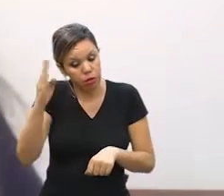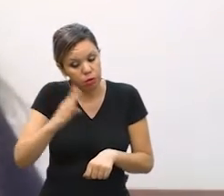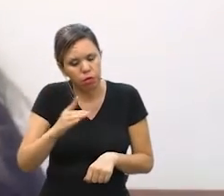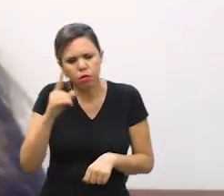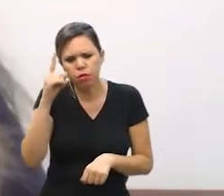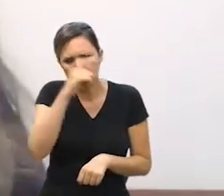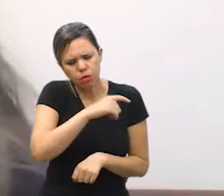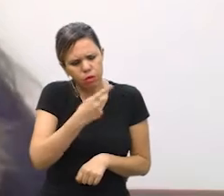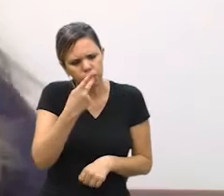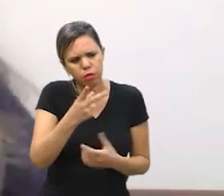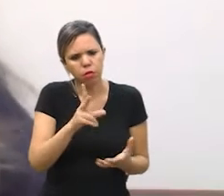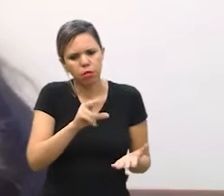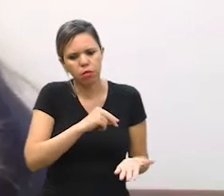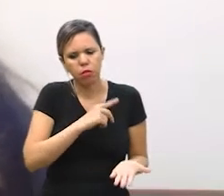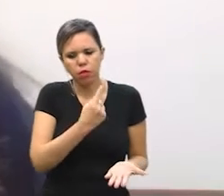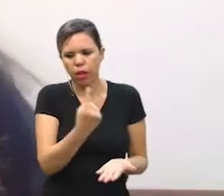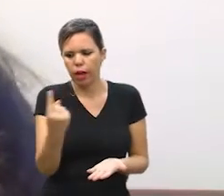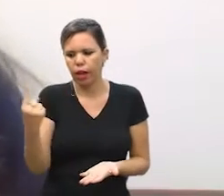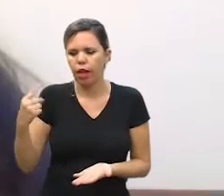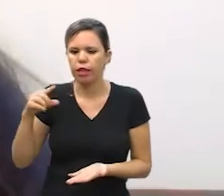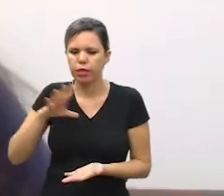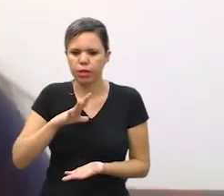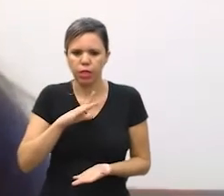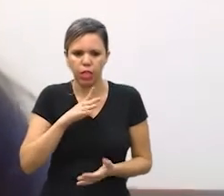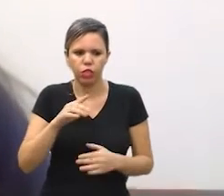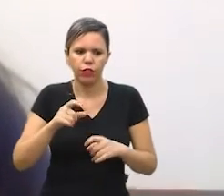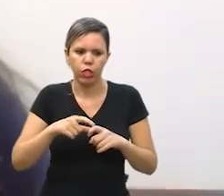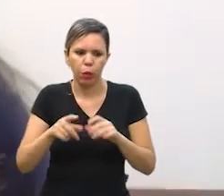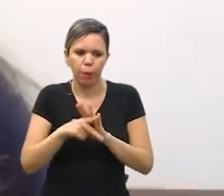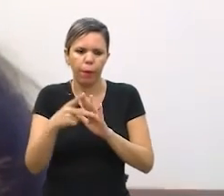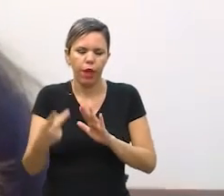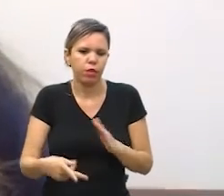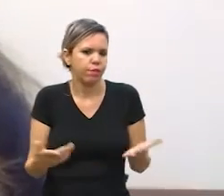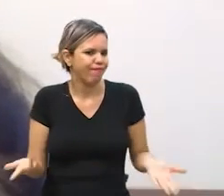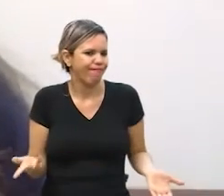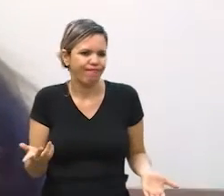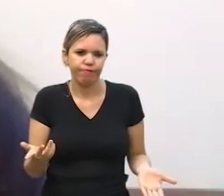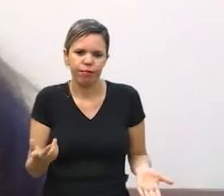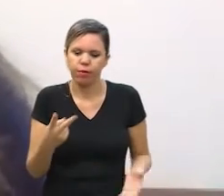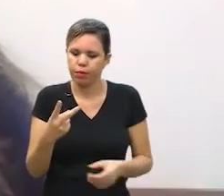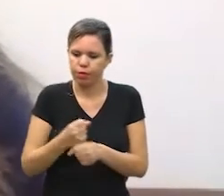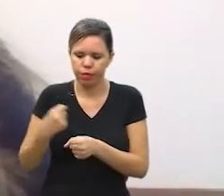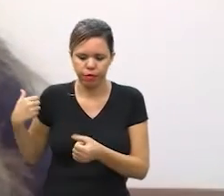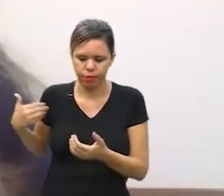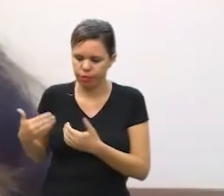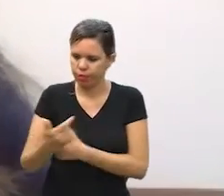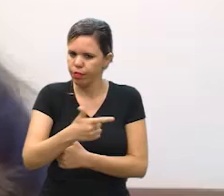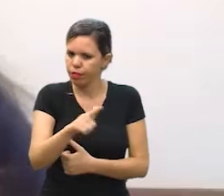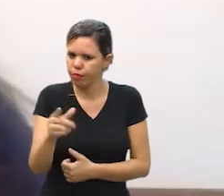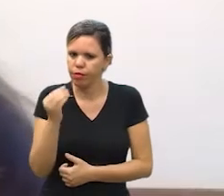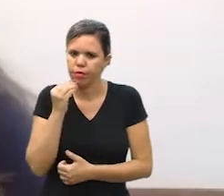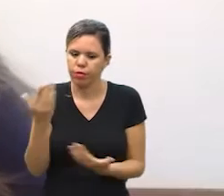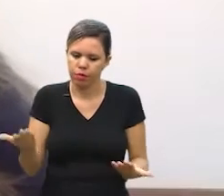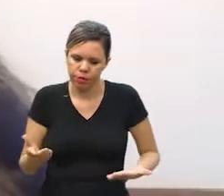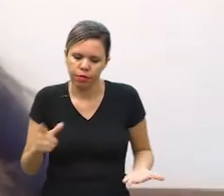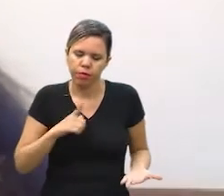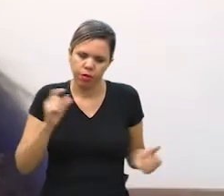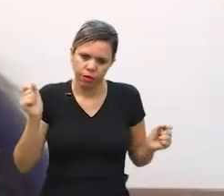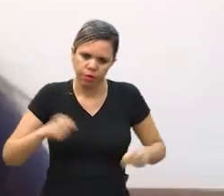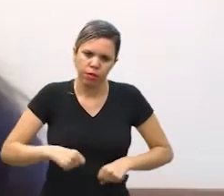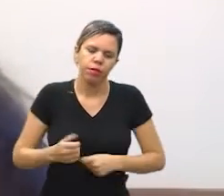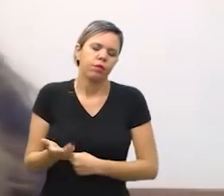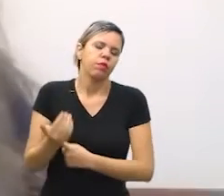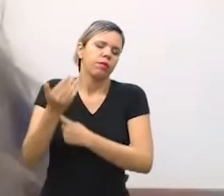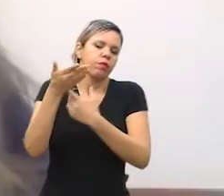difícil falar nossa cada cidade vai ter um especialista e e há 20 anos a gente não tinha essas possibilidades que a gente tem hoje com a